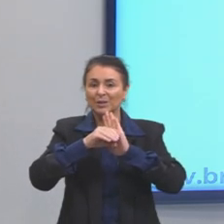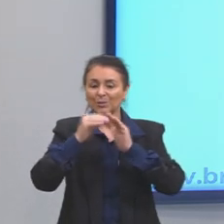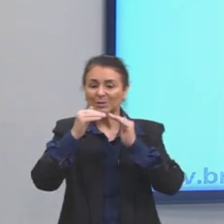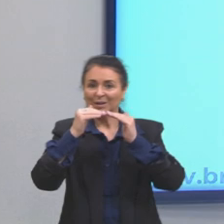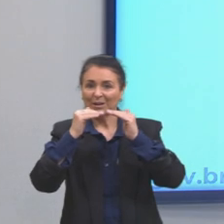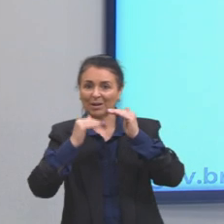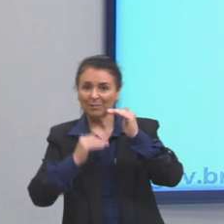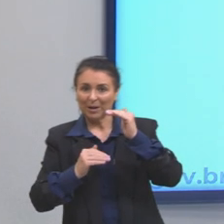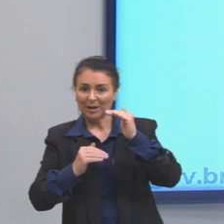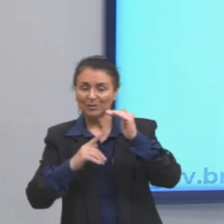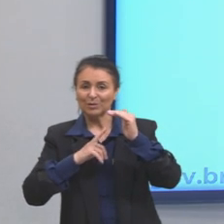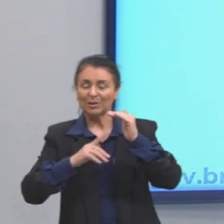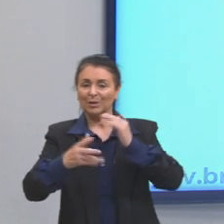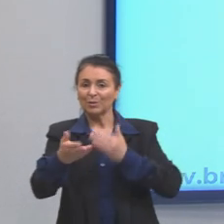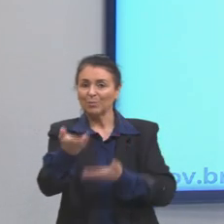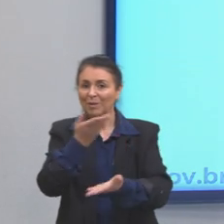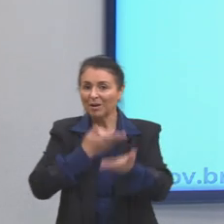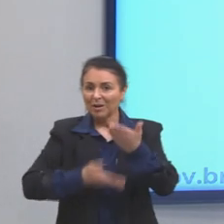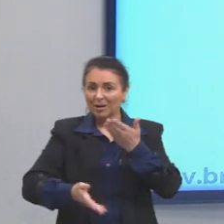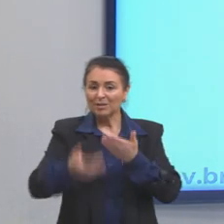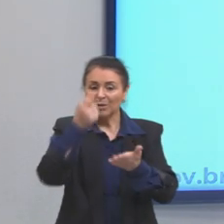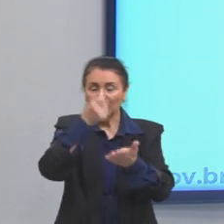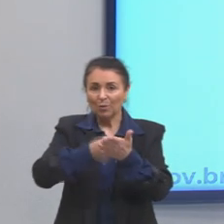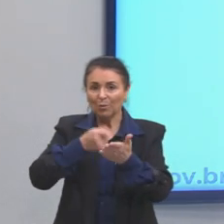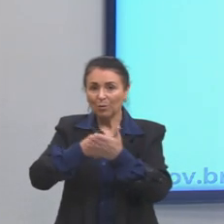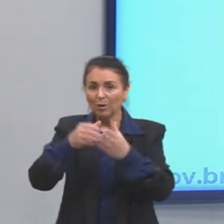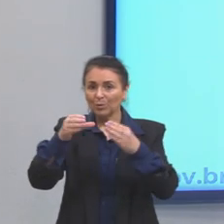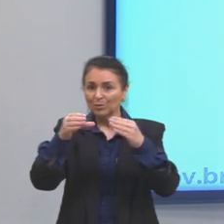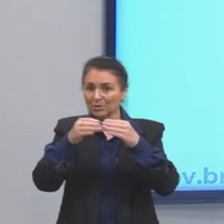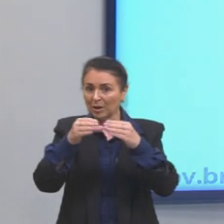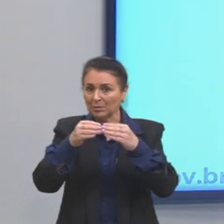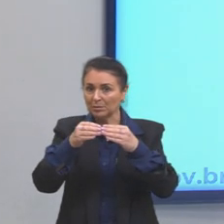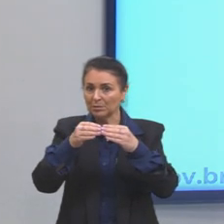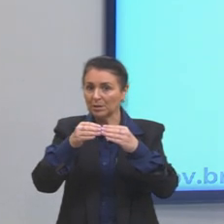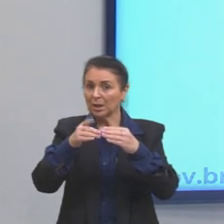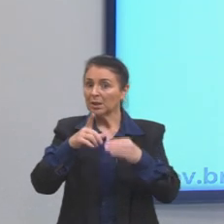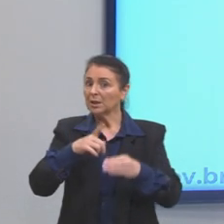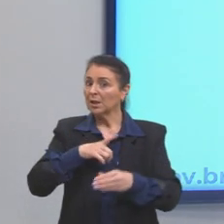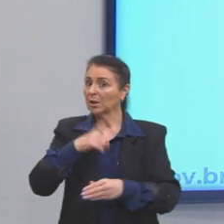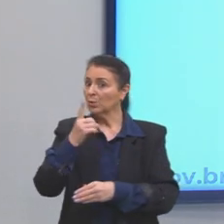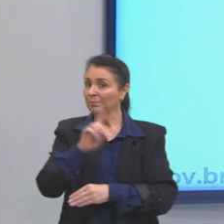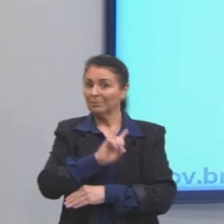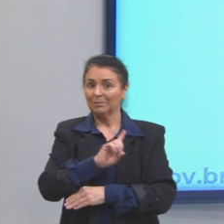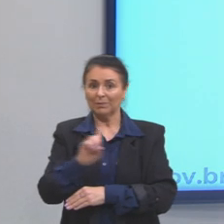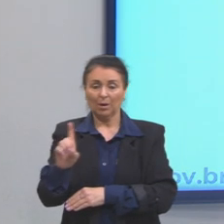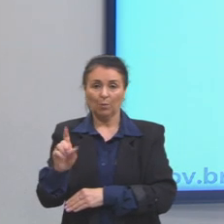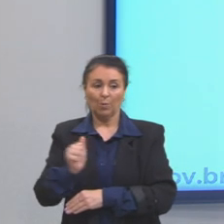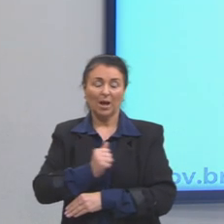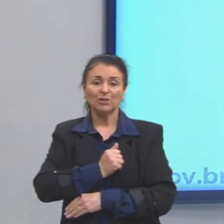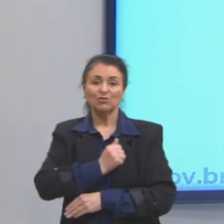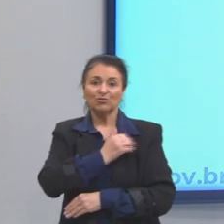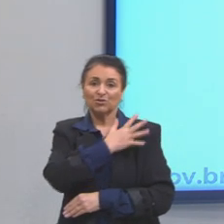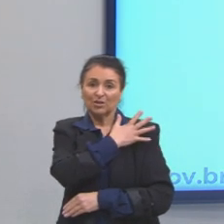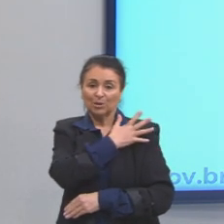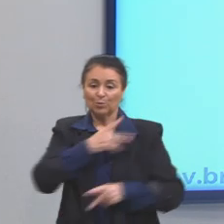diretamente relacionados com a luta de classe, exceto ditadura do proletariado,